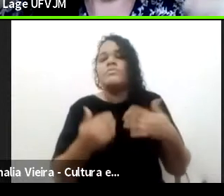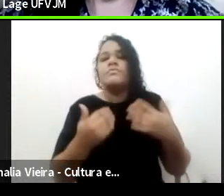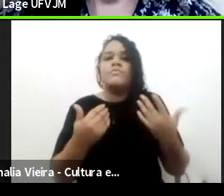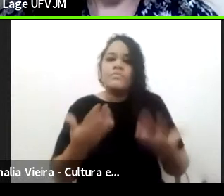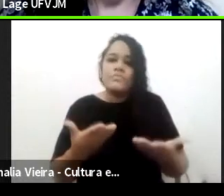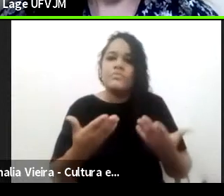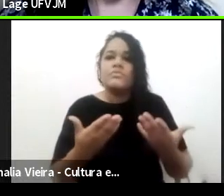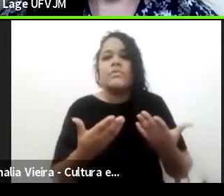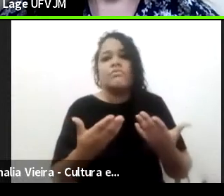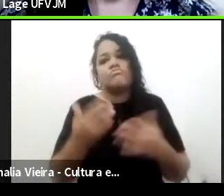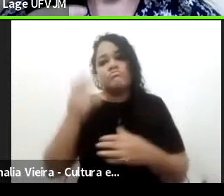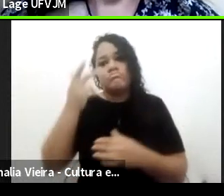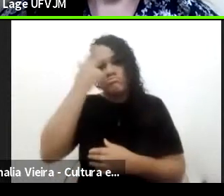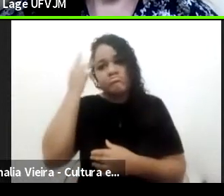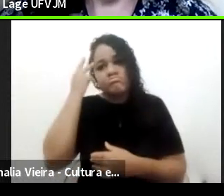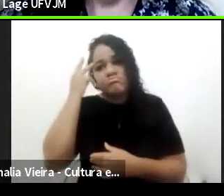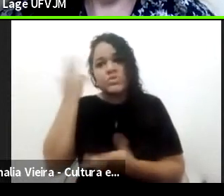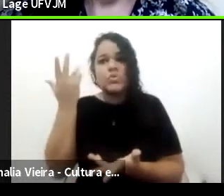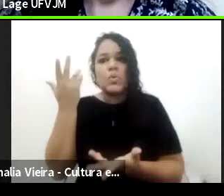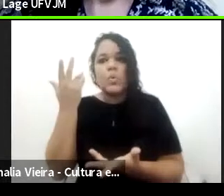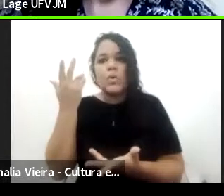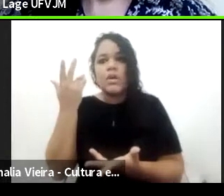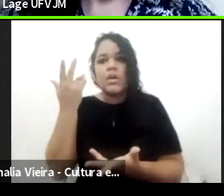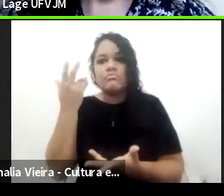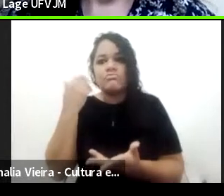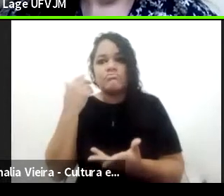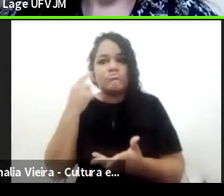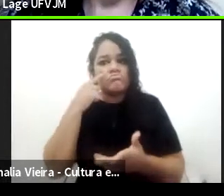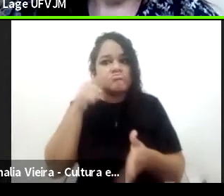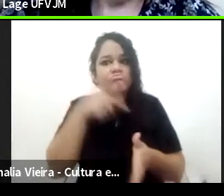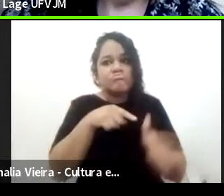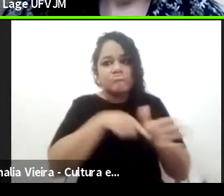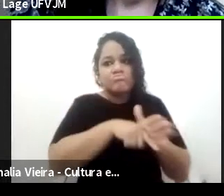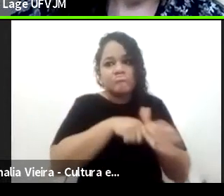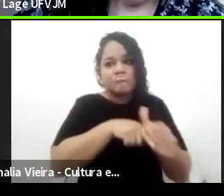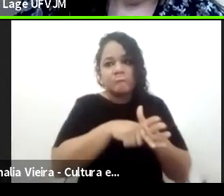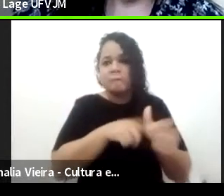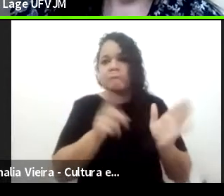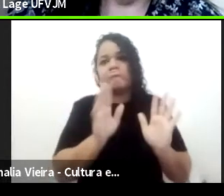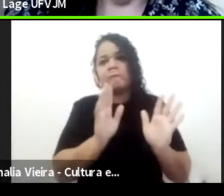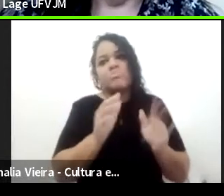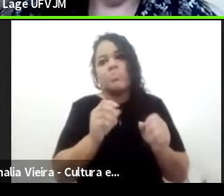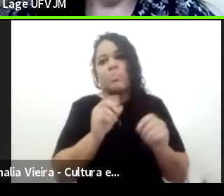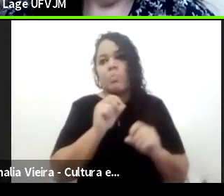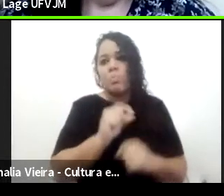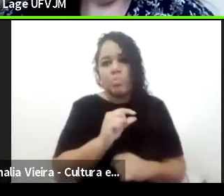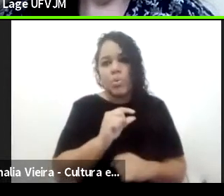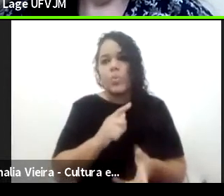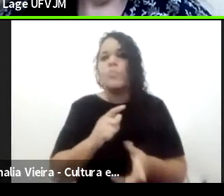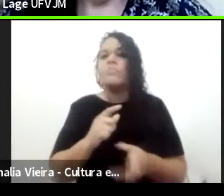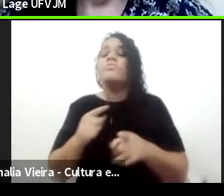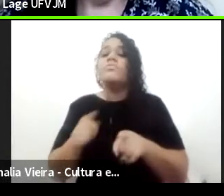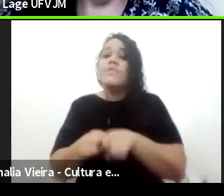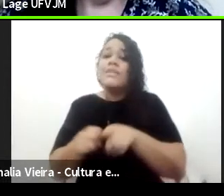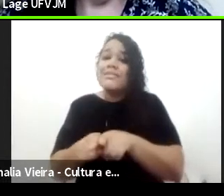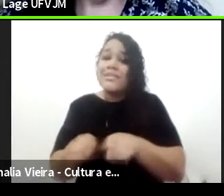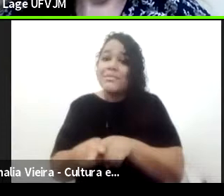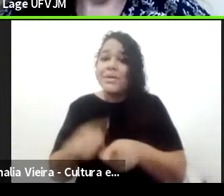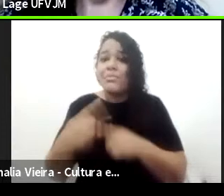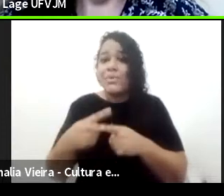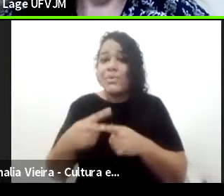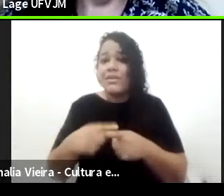pessoas se voltam menos para esse tipo de pesquisa, mas, por outro lado, também para uma questão documental, né? A leitura de